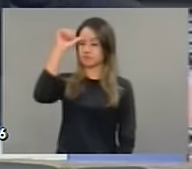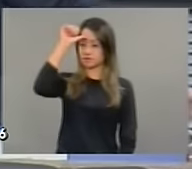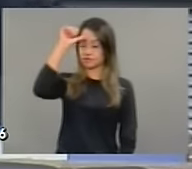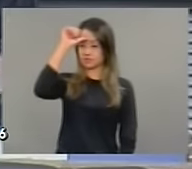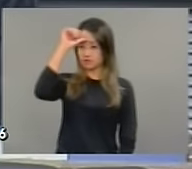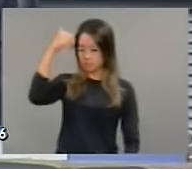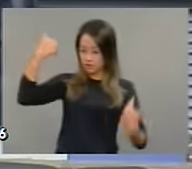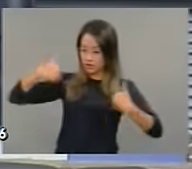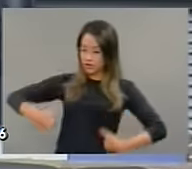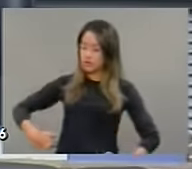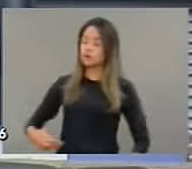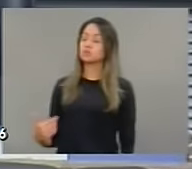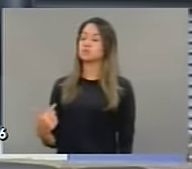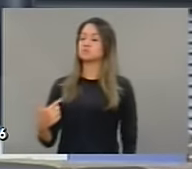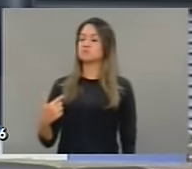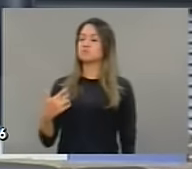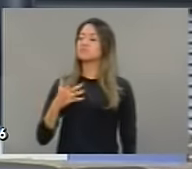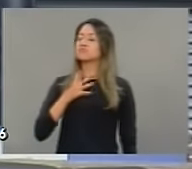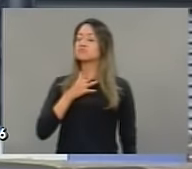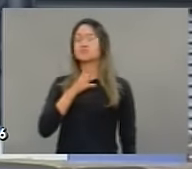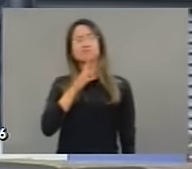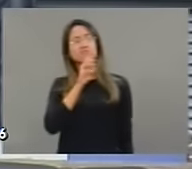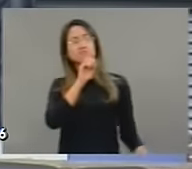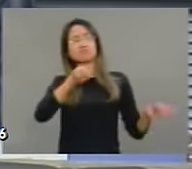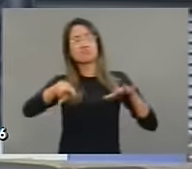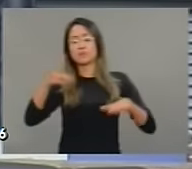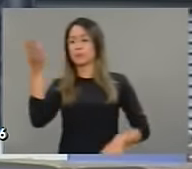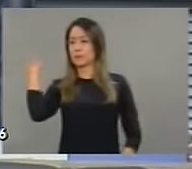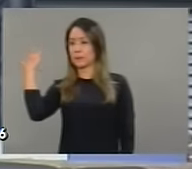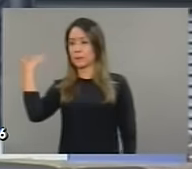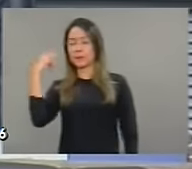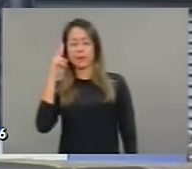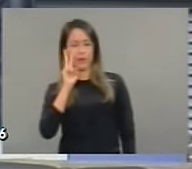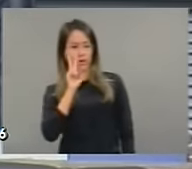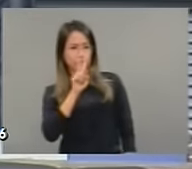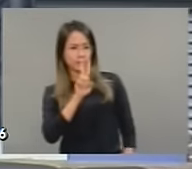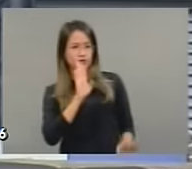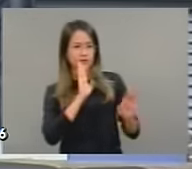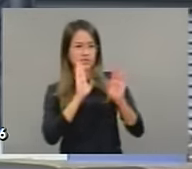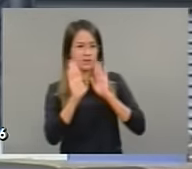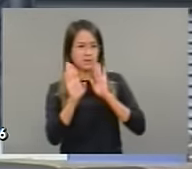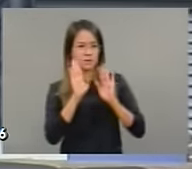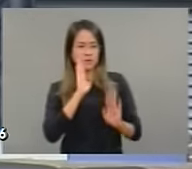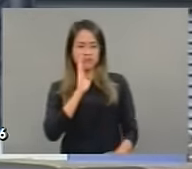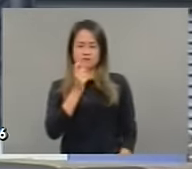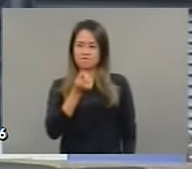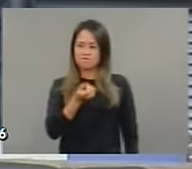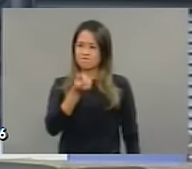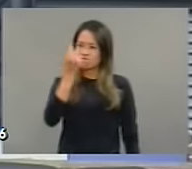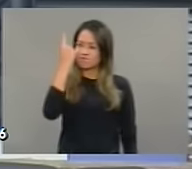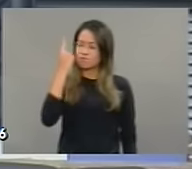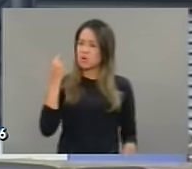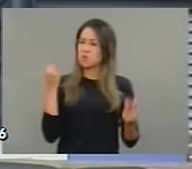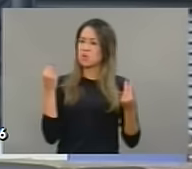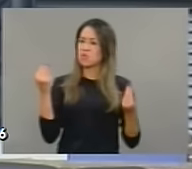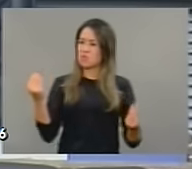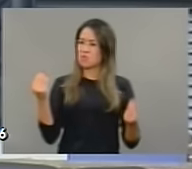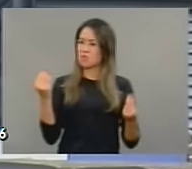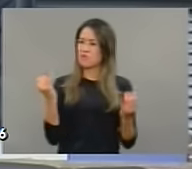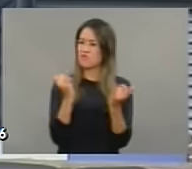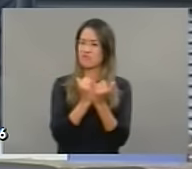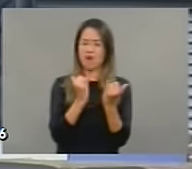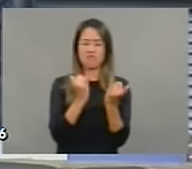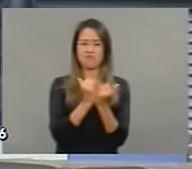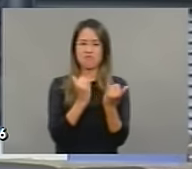dizer que tomei conhecimento da semana passada dessa atitude realmente